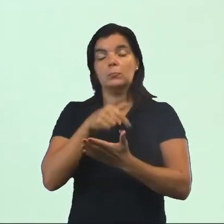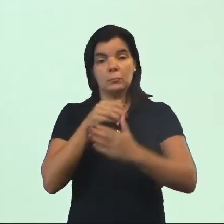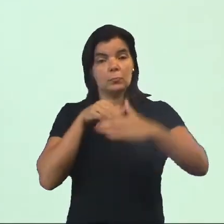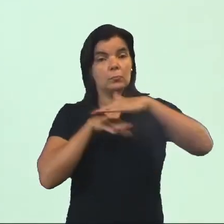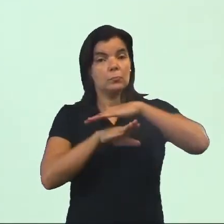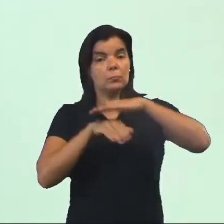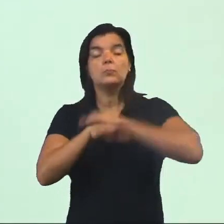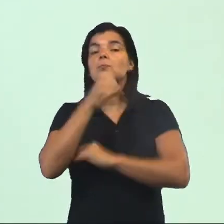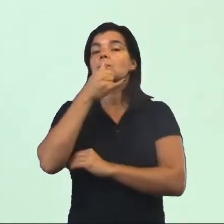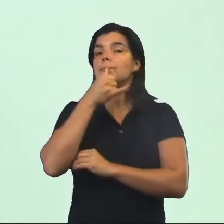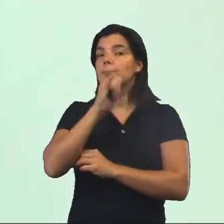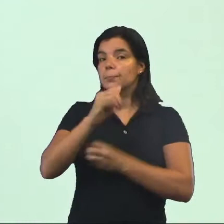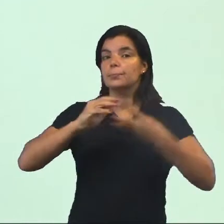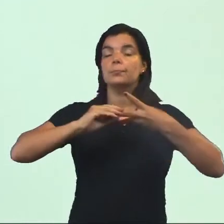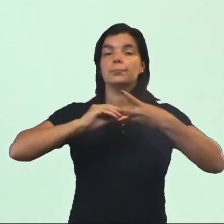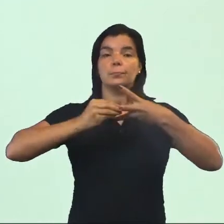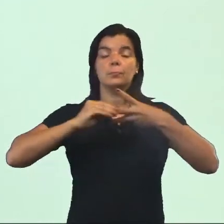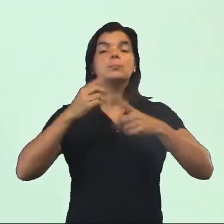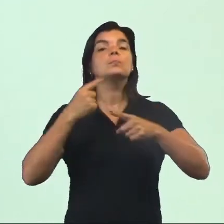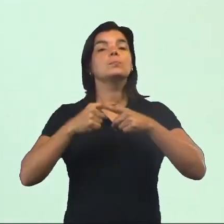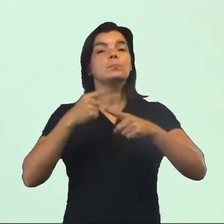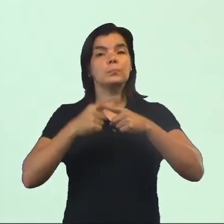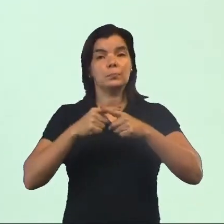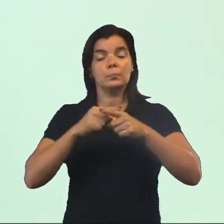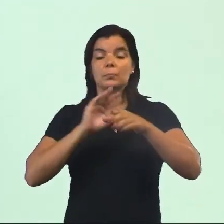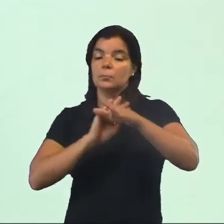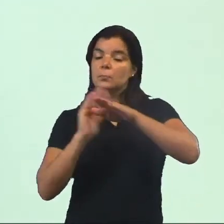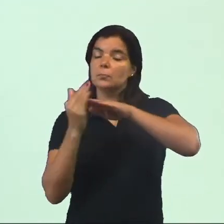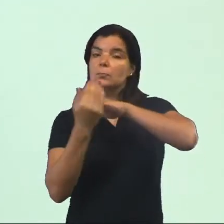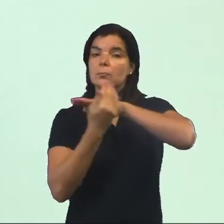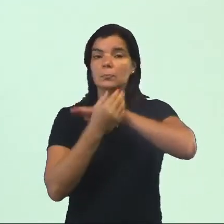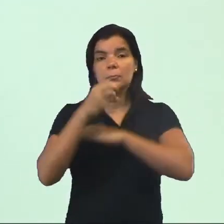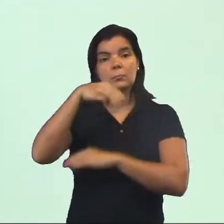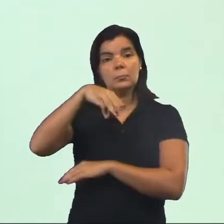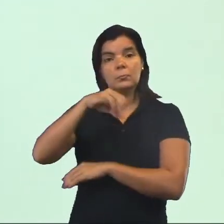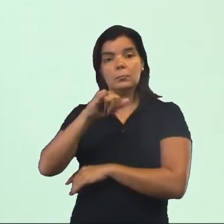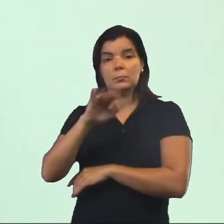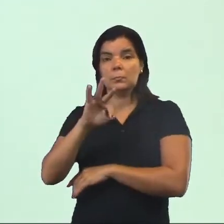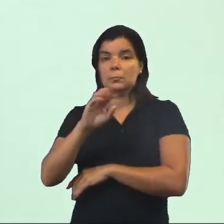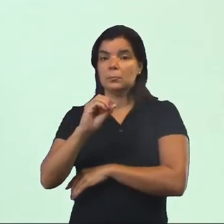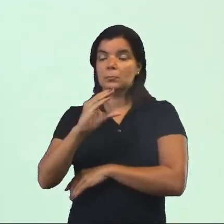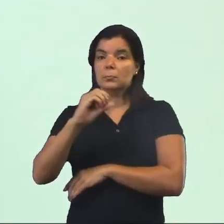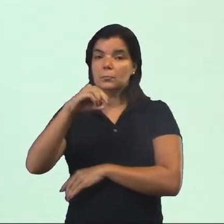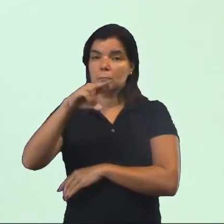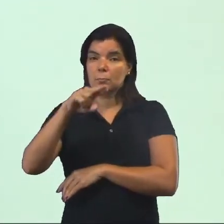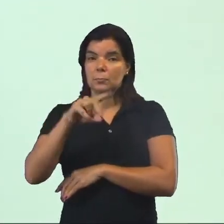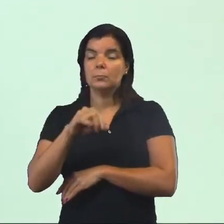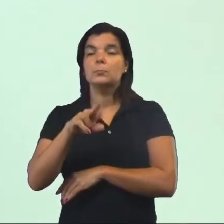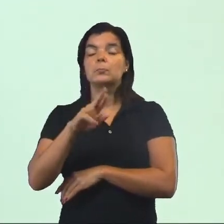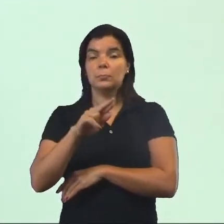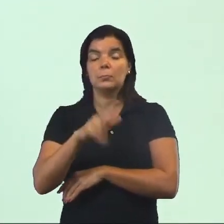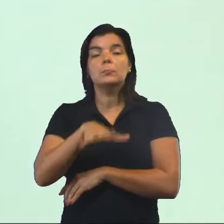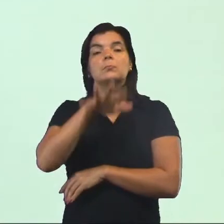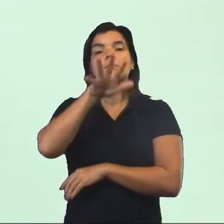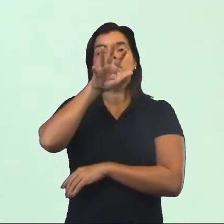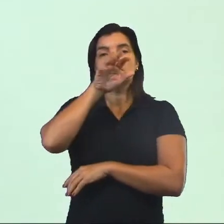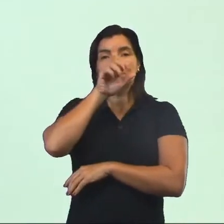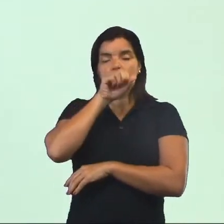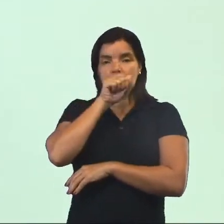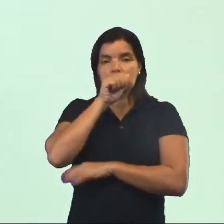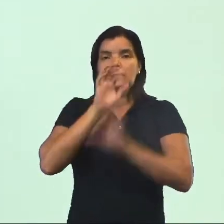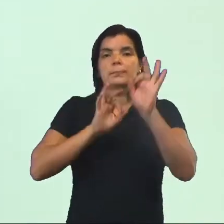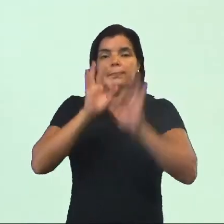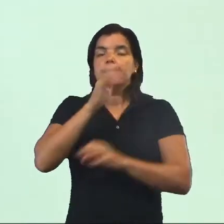usina de energia da célula. Exatamente porque é na mitocôndria que ocorre essa reação química de respiração celular, de